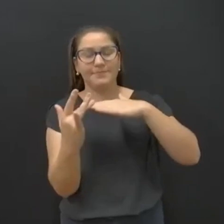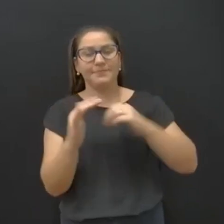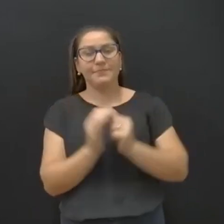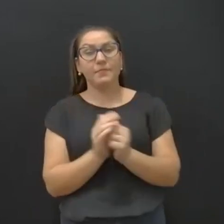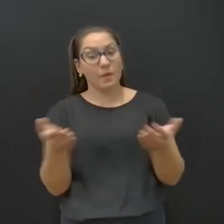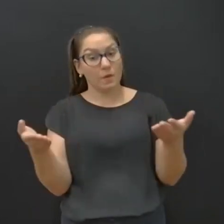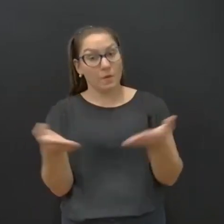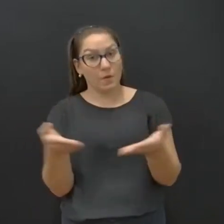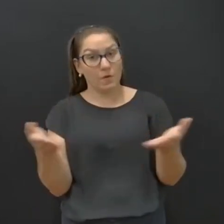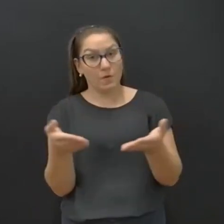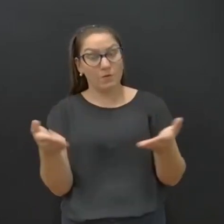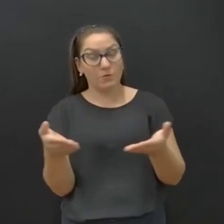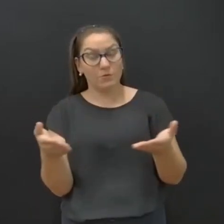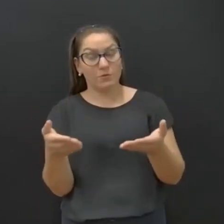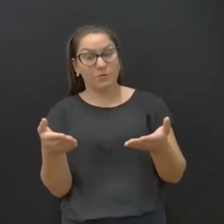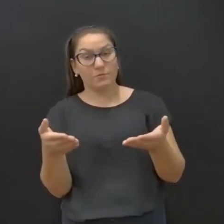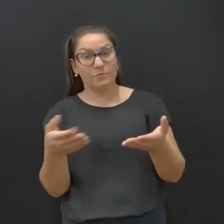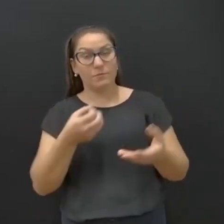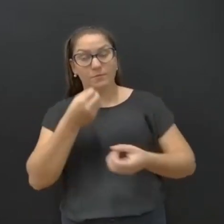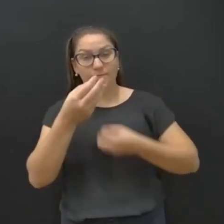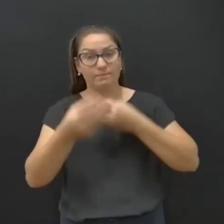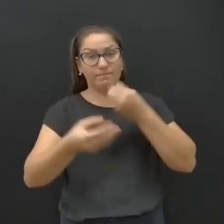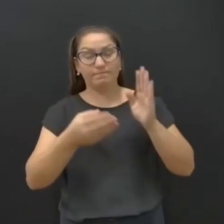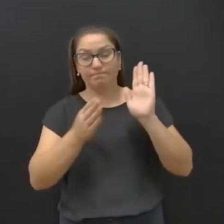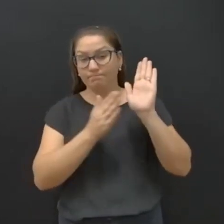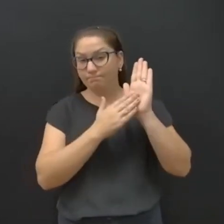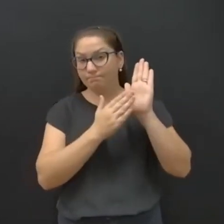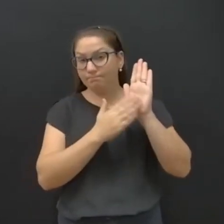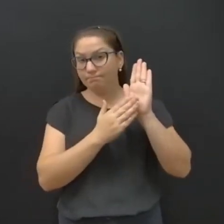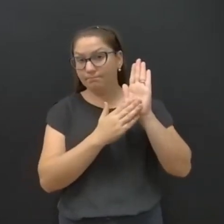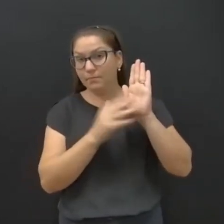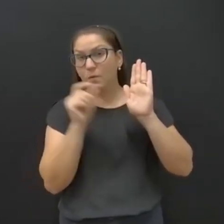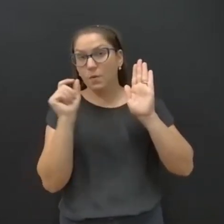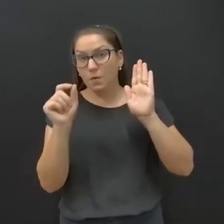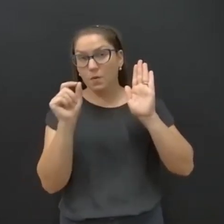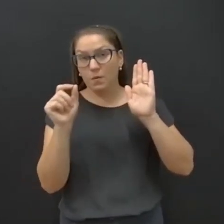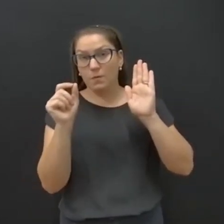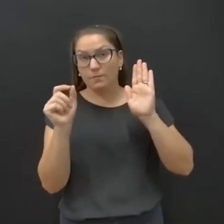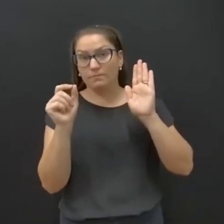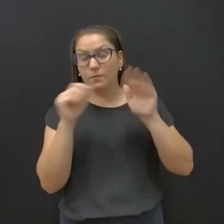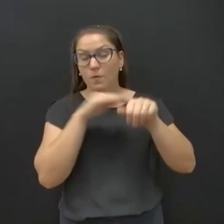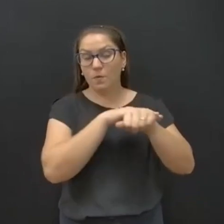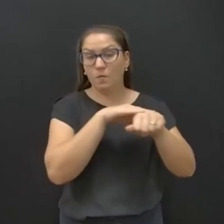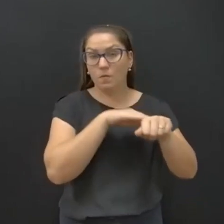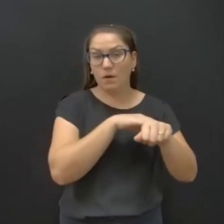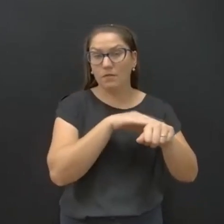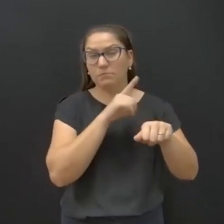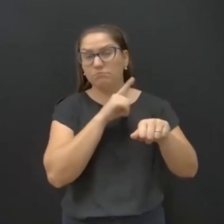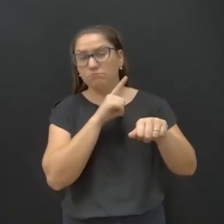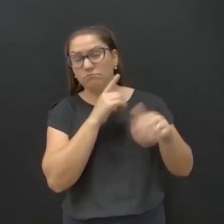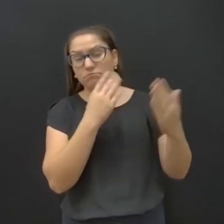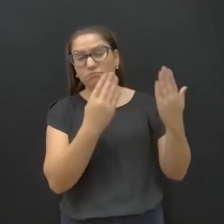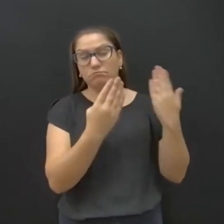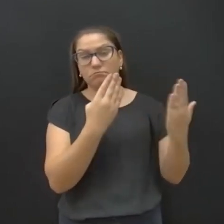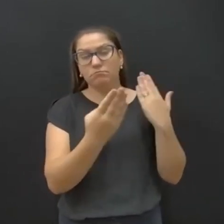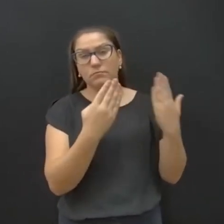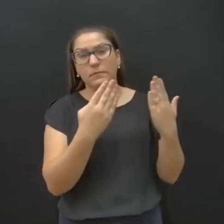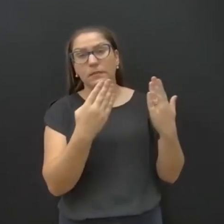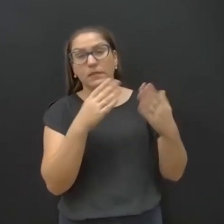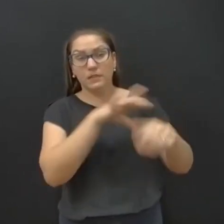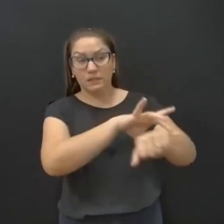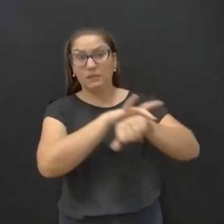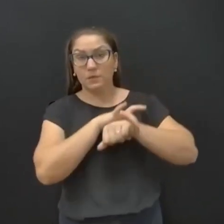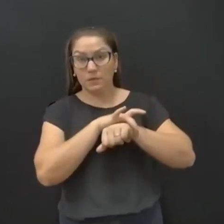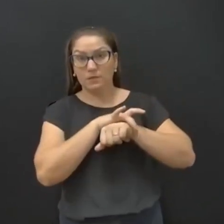Hoje preciso falar de uma indicação que fiz e de algumas conversas que tenho tido com o pessoal da Guarda